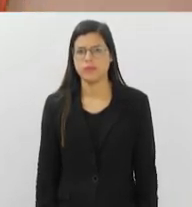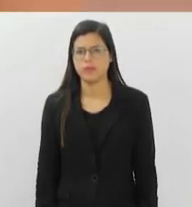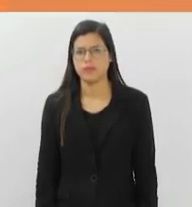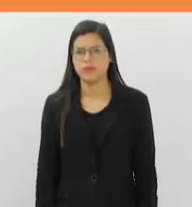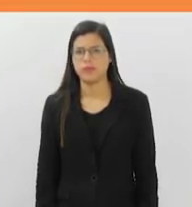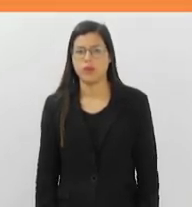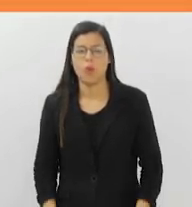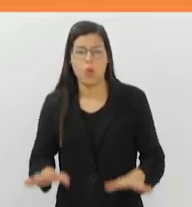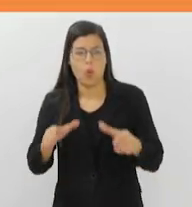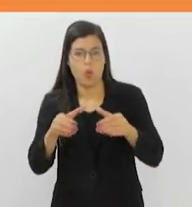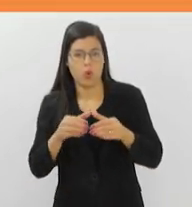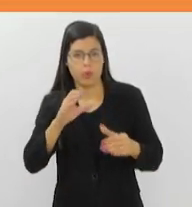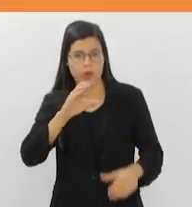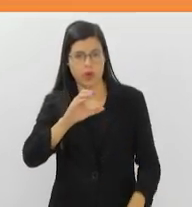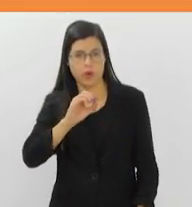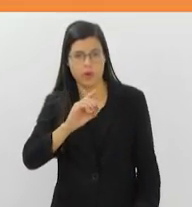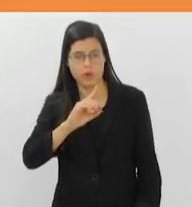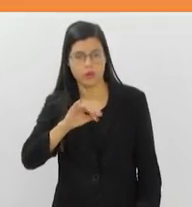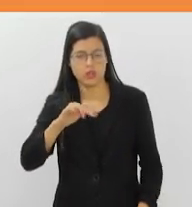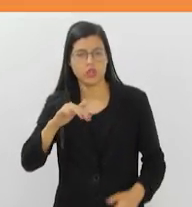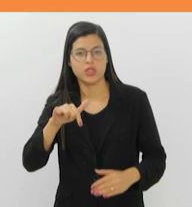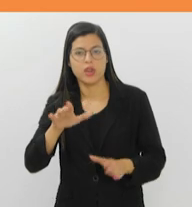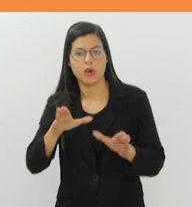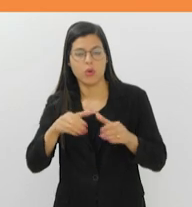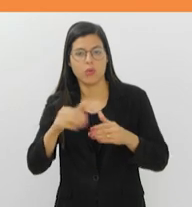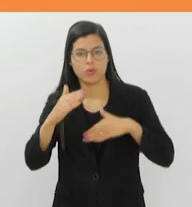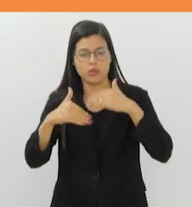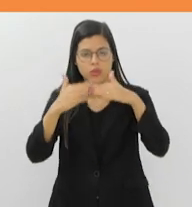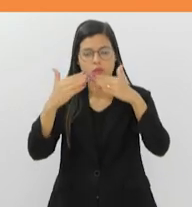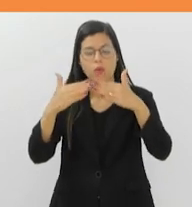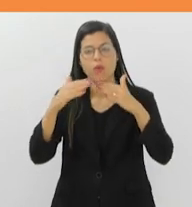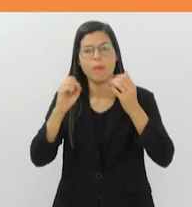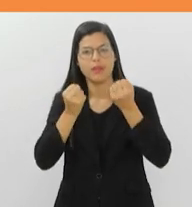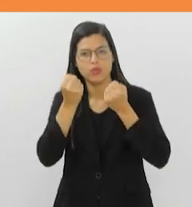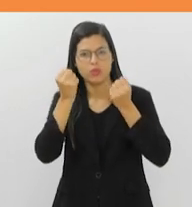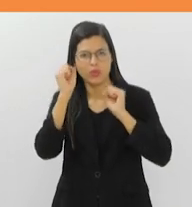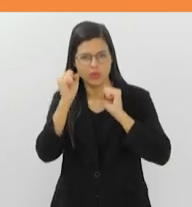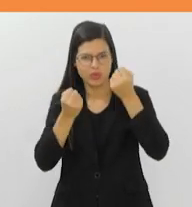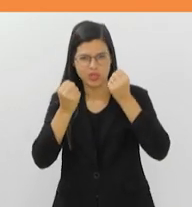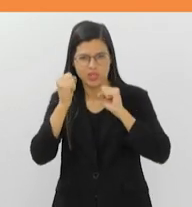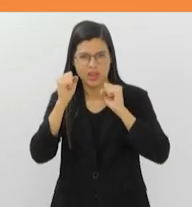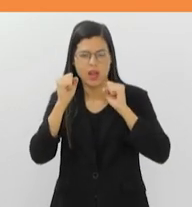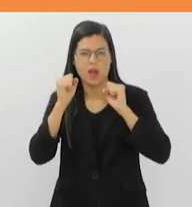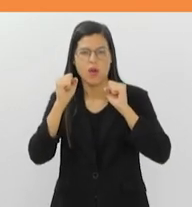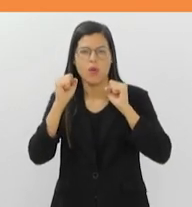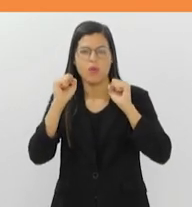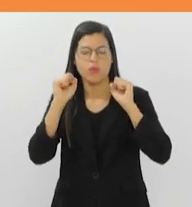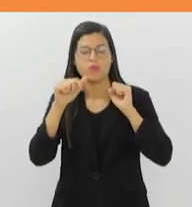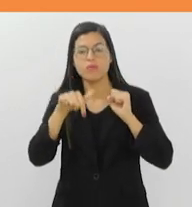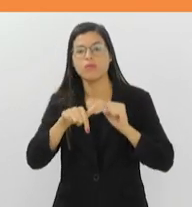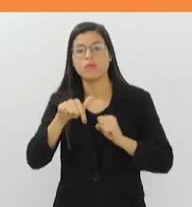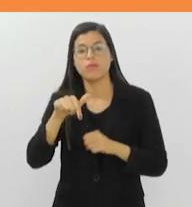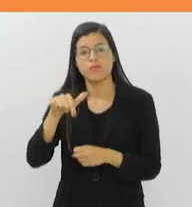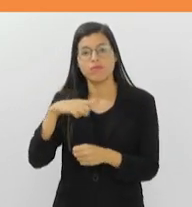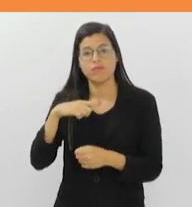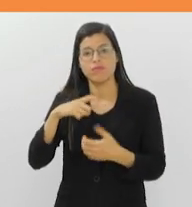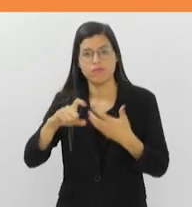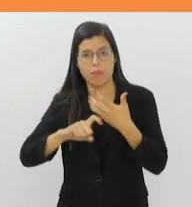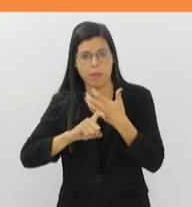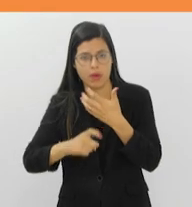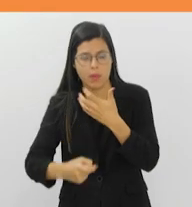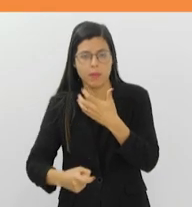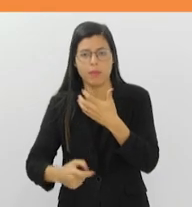Uma equipe da CODIM, Companhia de Desenvolvimento Industrial do Estado do Rio de Janeiro, marca presença hoje em Miguel Pereira, no encontro de